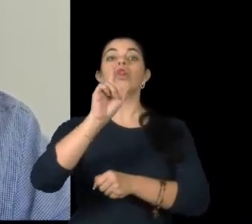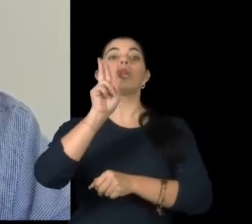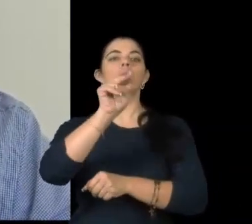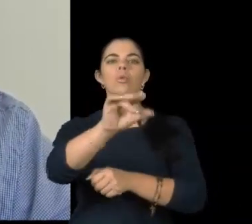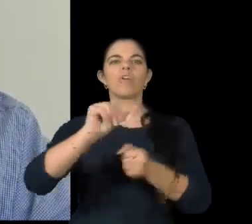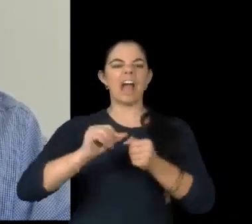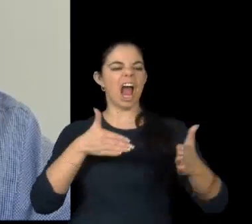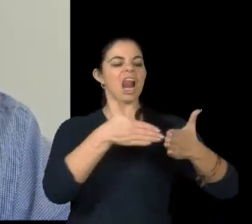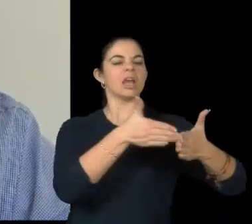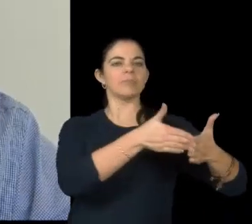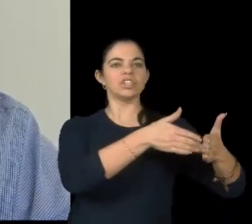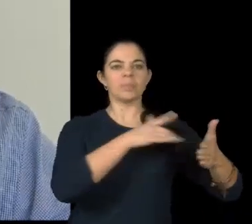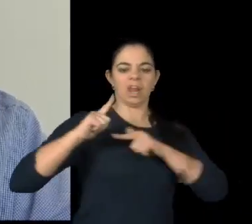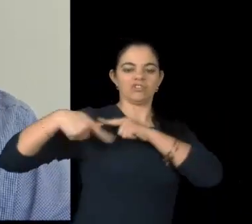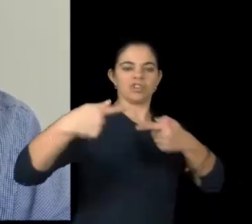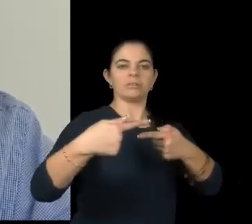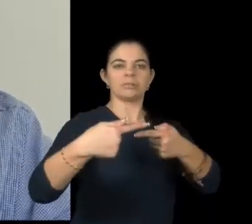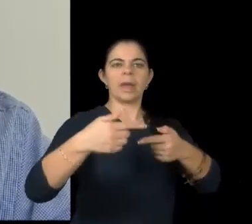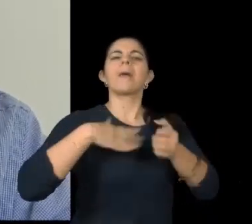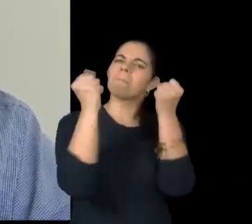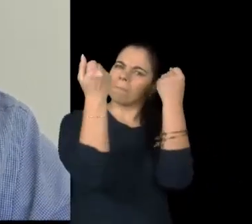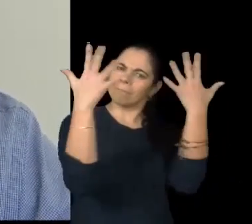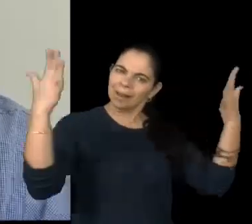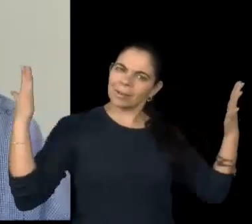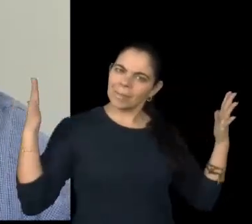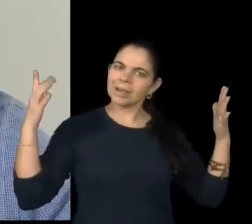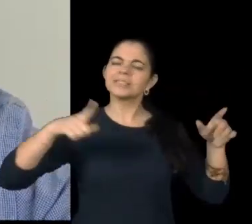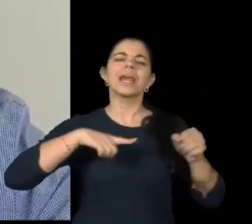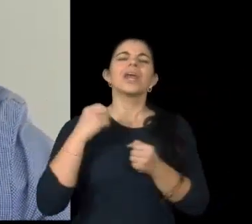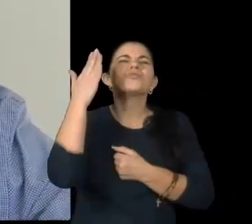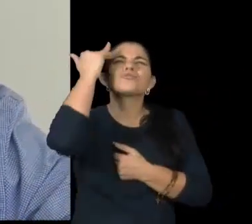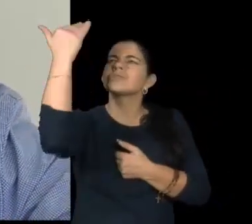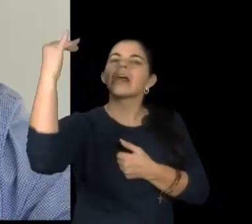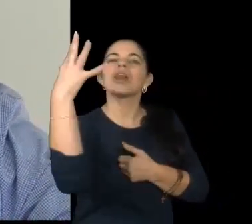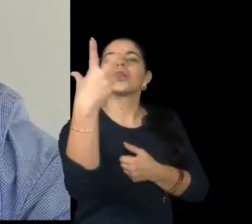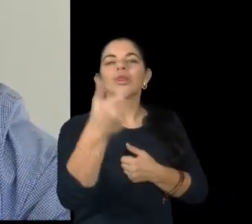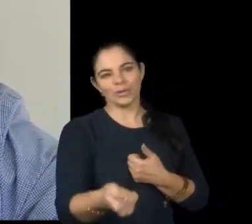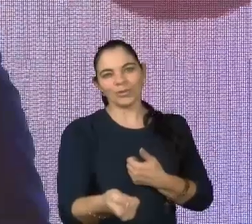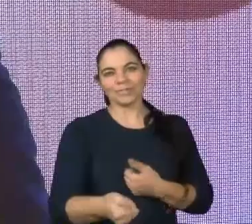limitados pela genética. Parabéns e sucesso a todos.